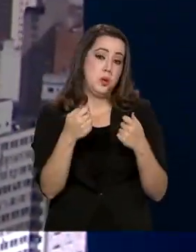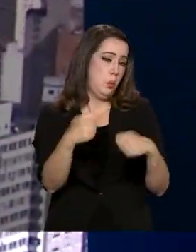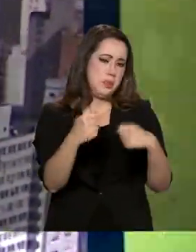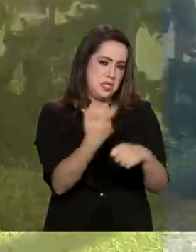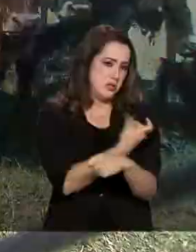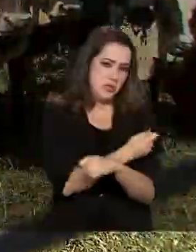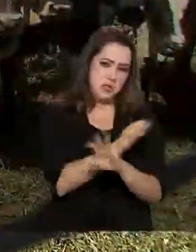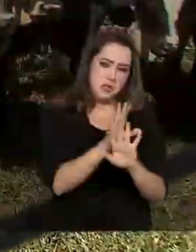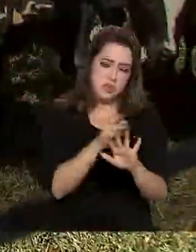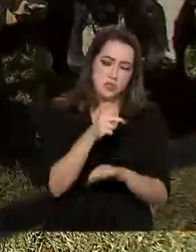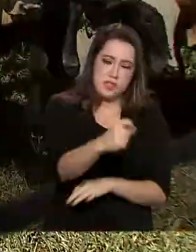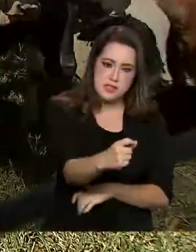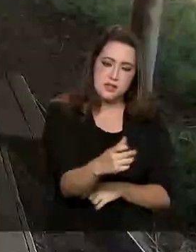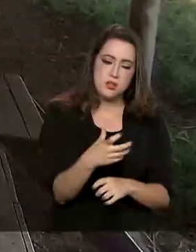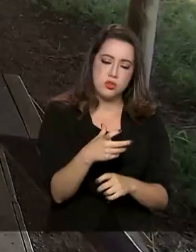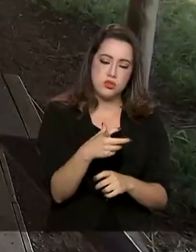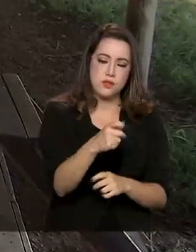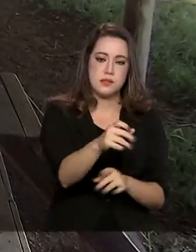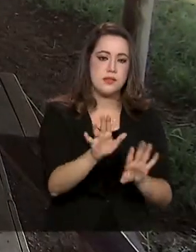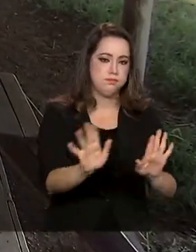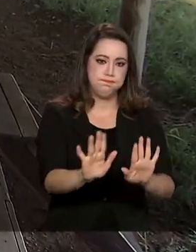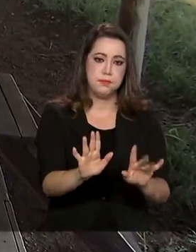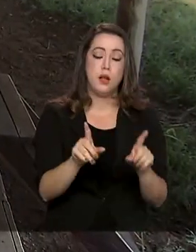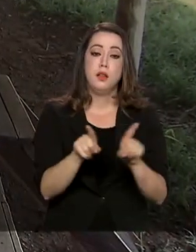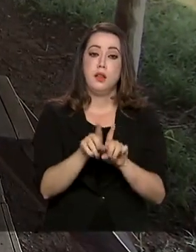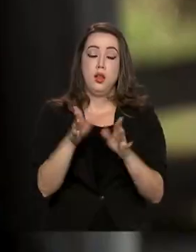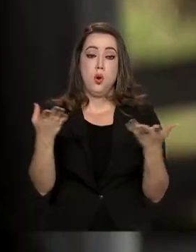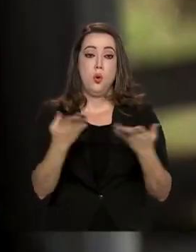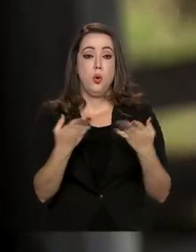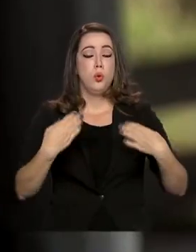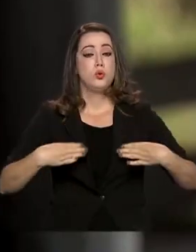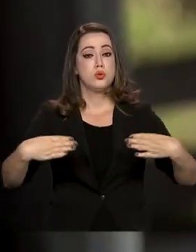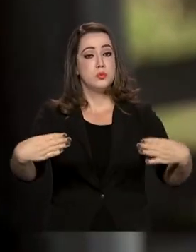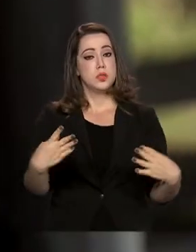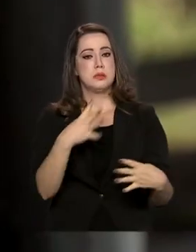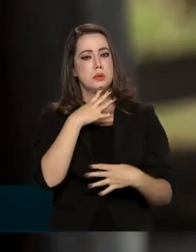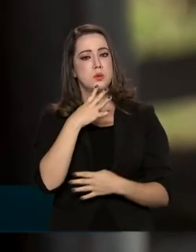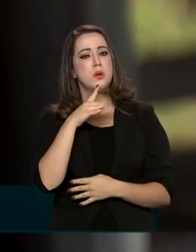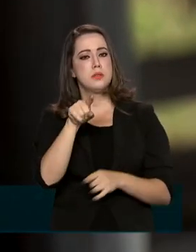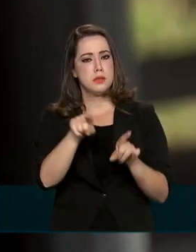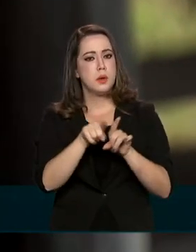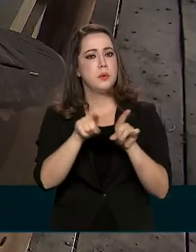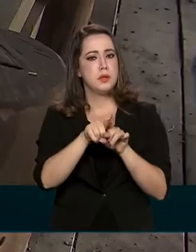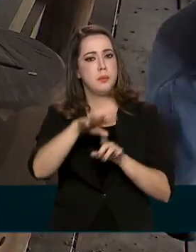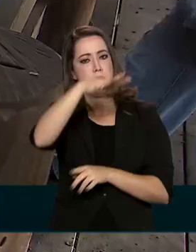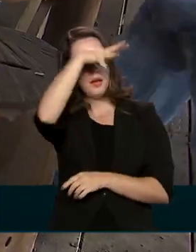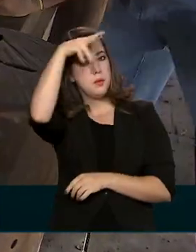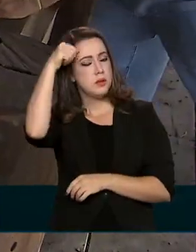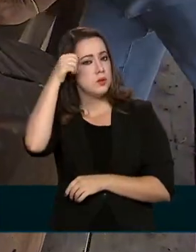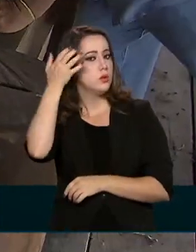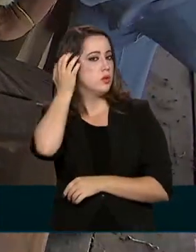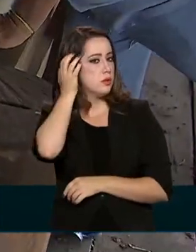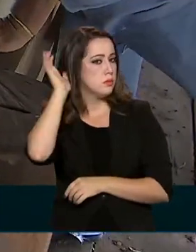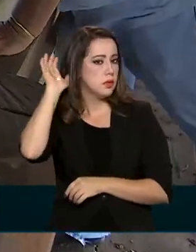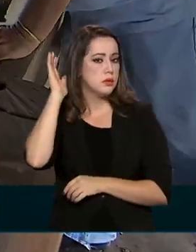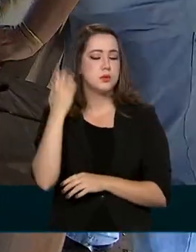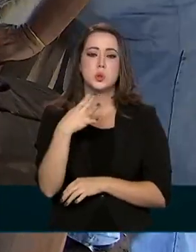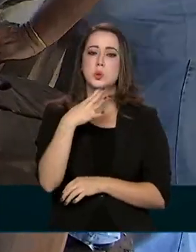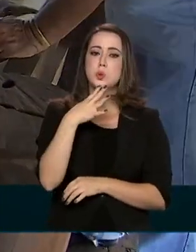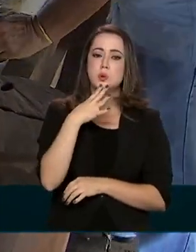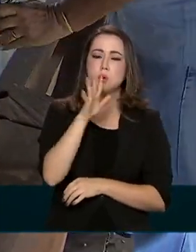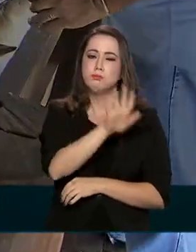Agricultura publicou hoje o reconhecimento dos estados e das regiões do Amazonas e do Mato Grosso. Com o